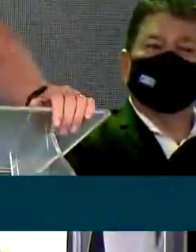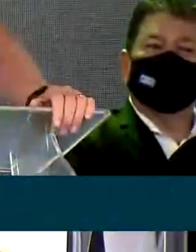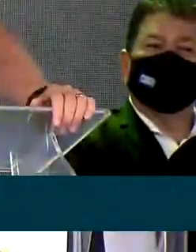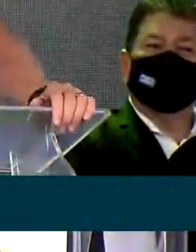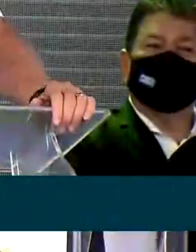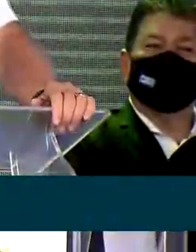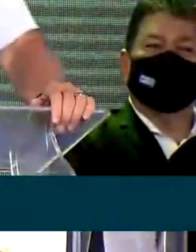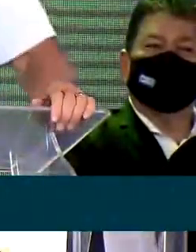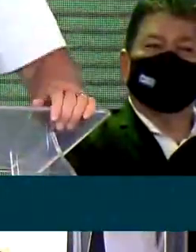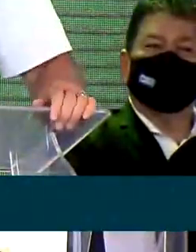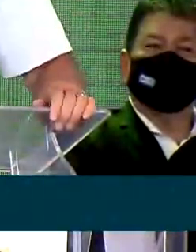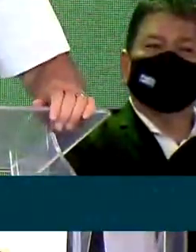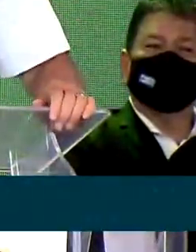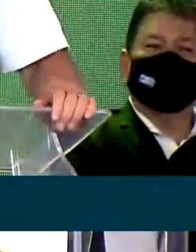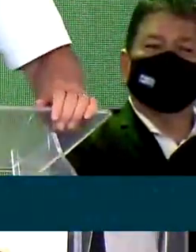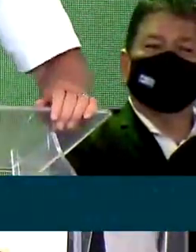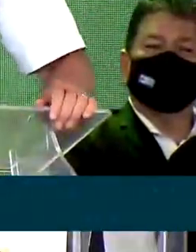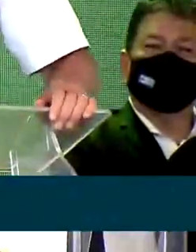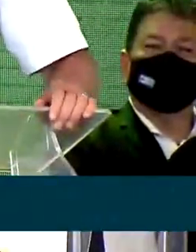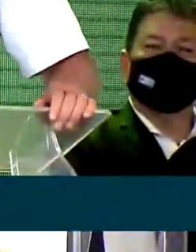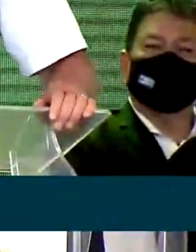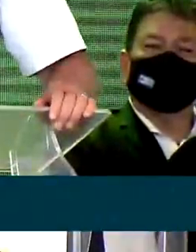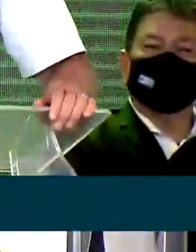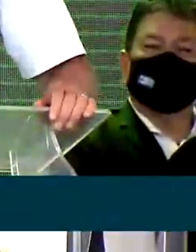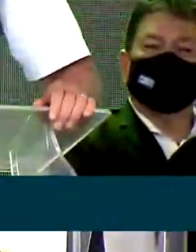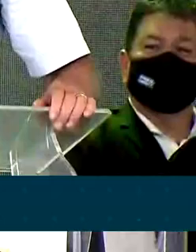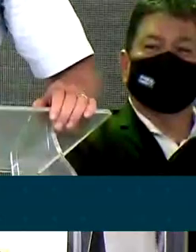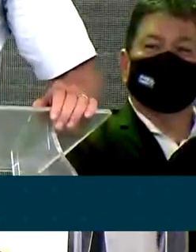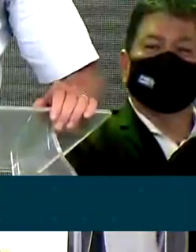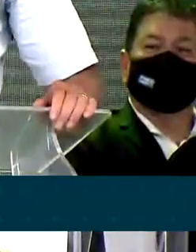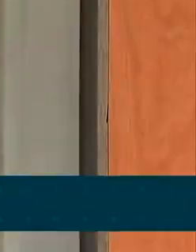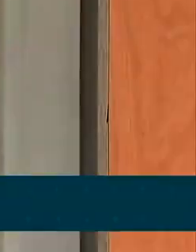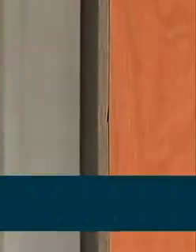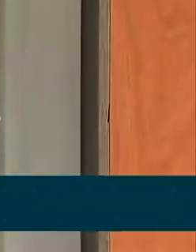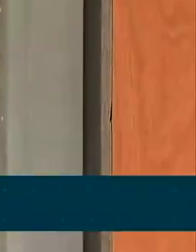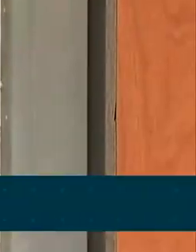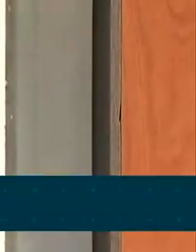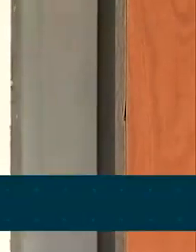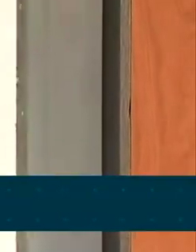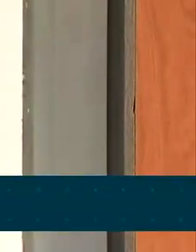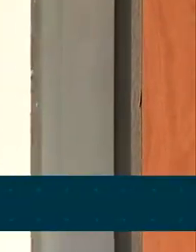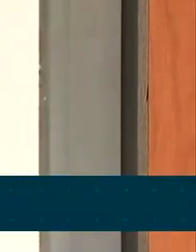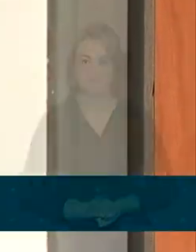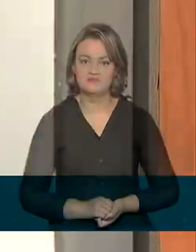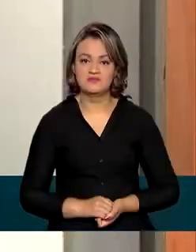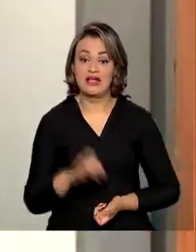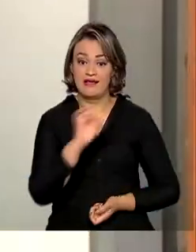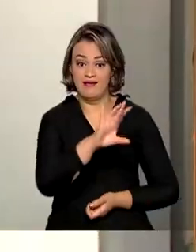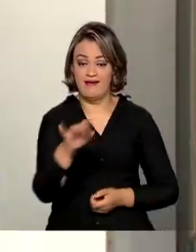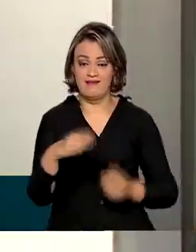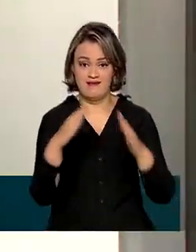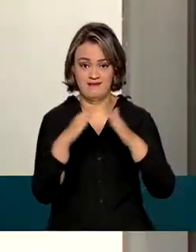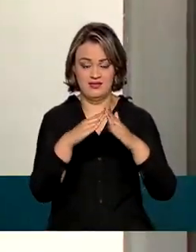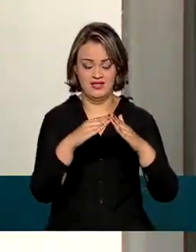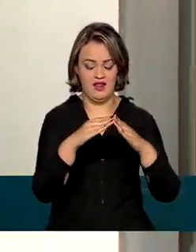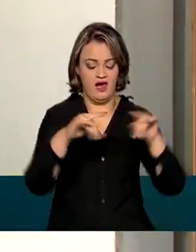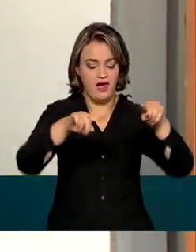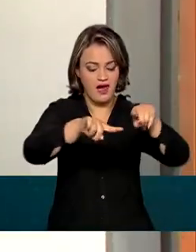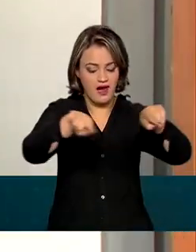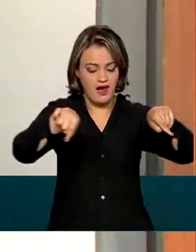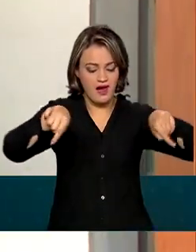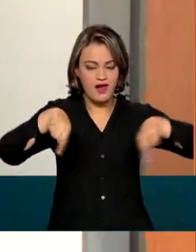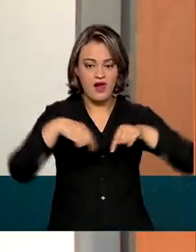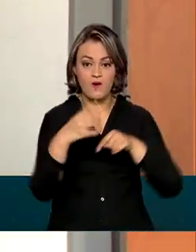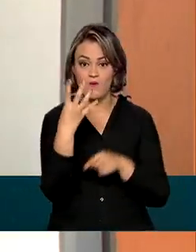os seus filhos e os seus netos. Isso não tem preço. Cada casa do residencial solar de São Mateus tem